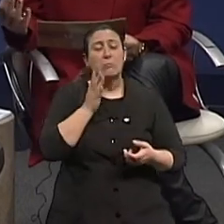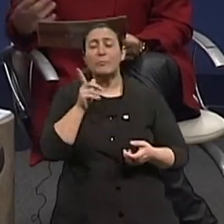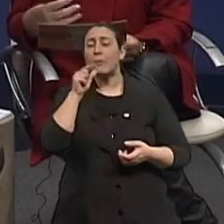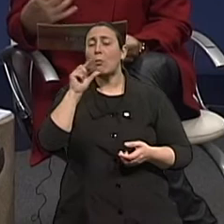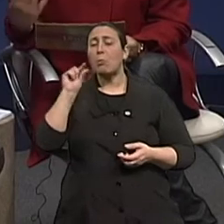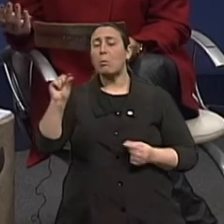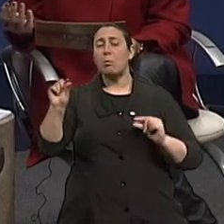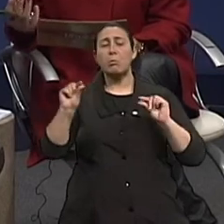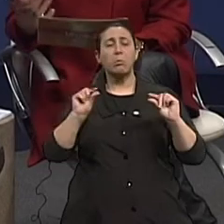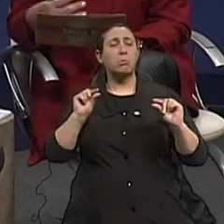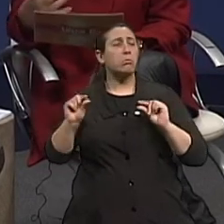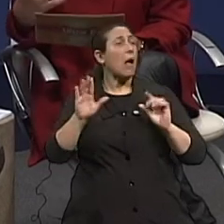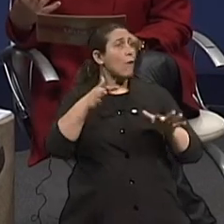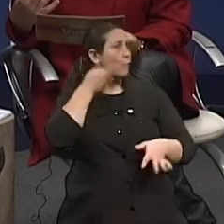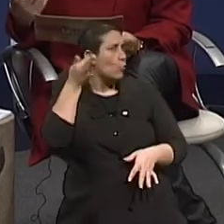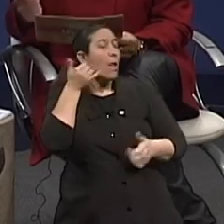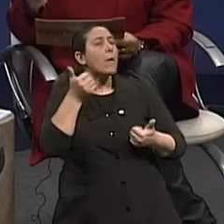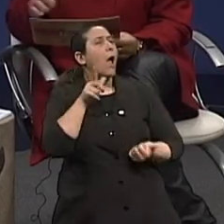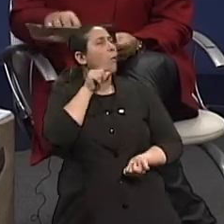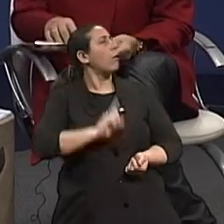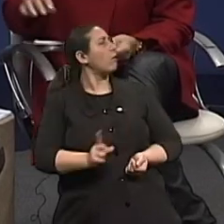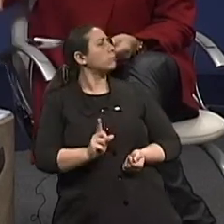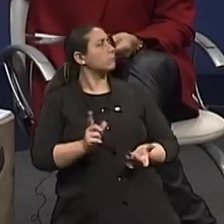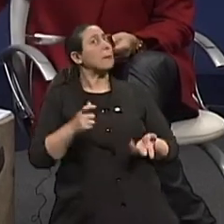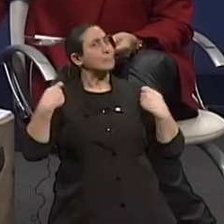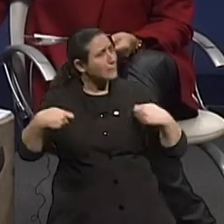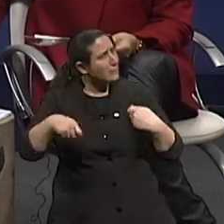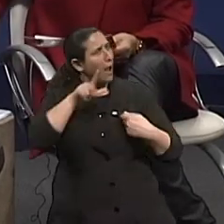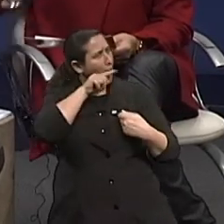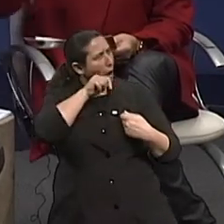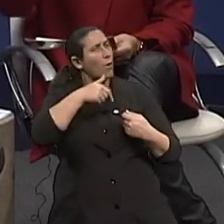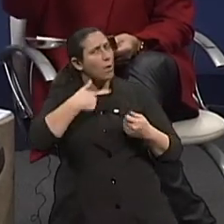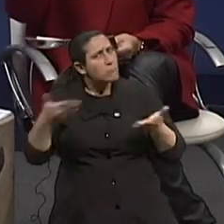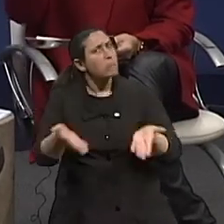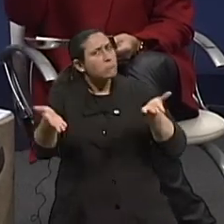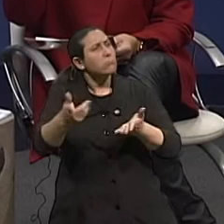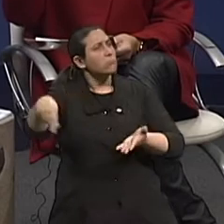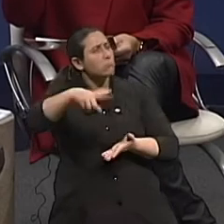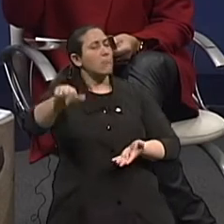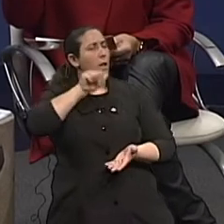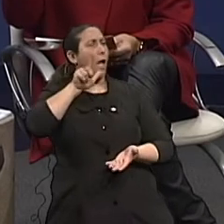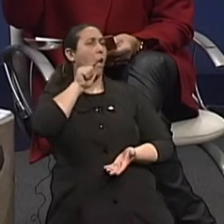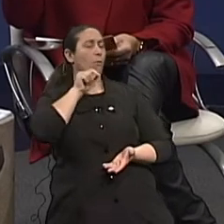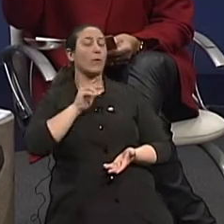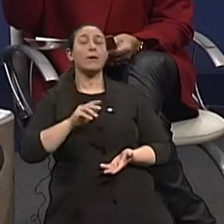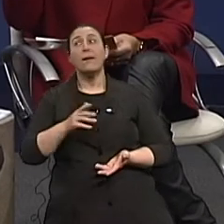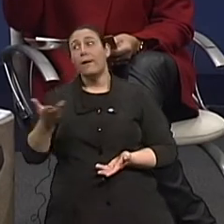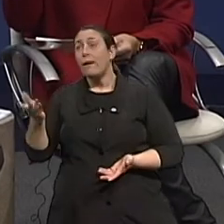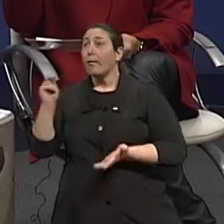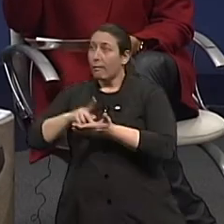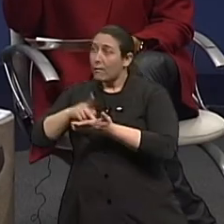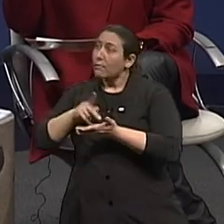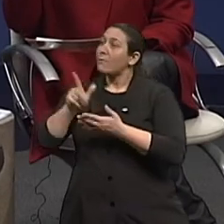alimentos. Até ingerem frutas, mas não bebem água. É preciso beber água. É essa que a gente está bebendo aqui. Água. É. Água